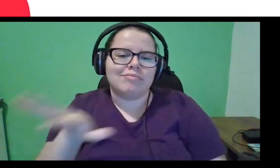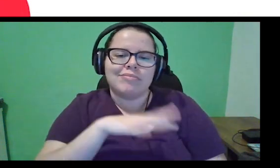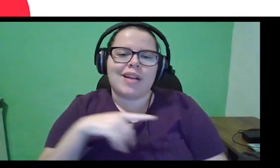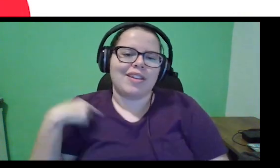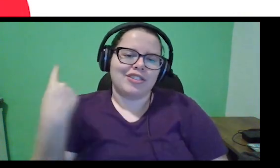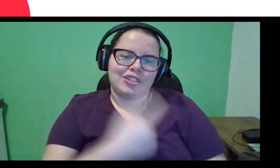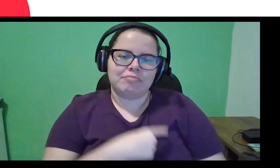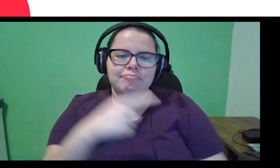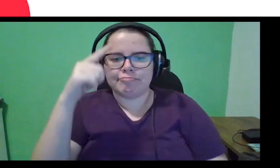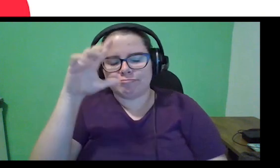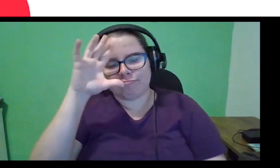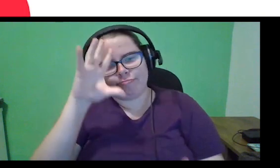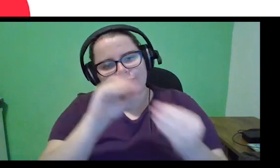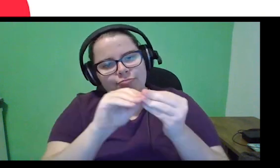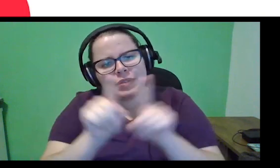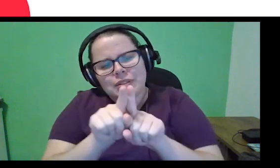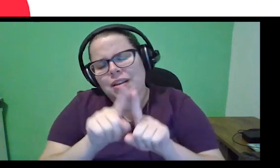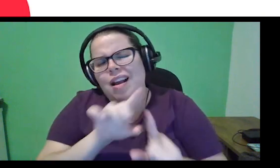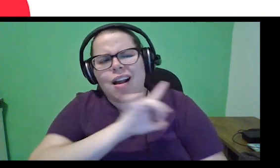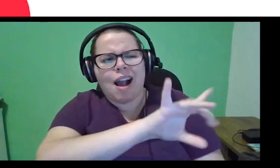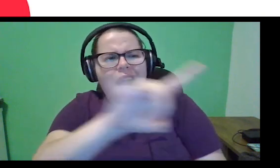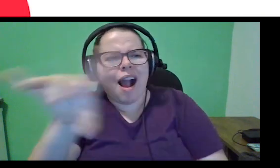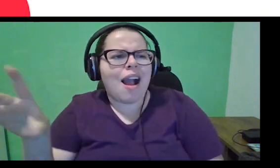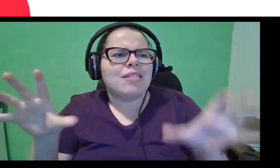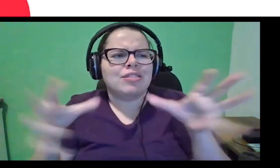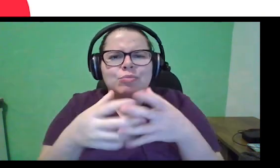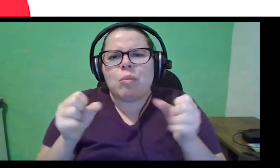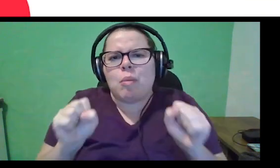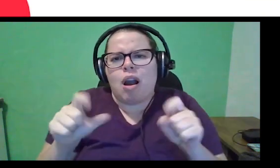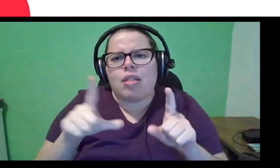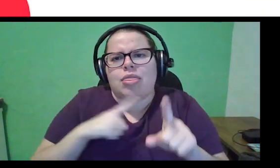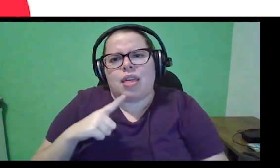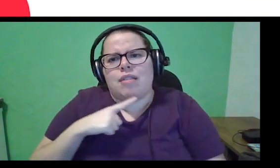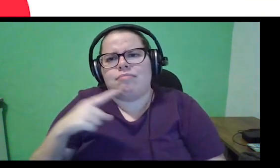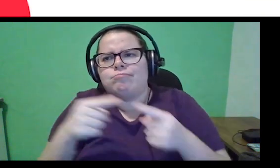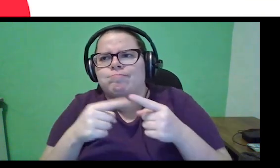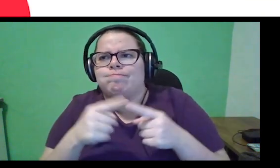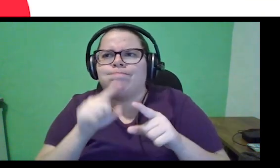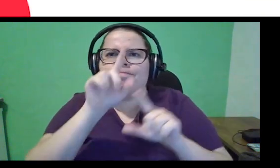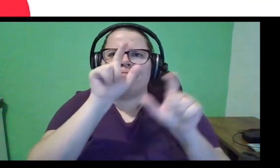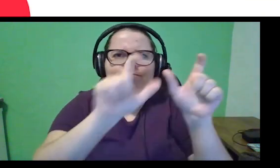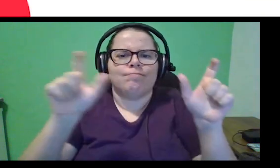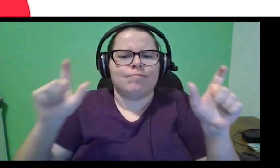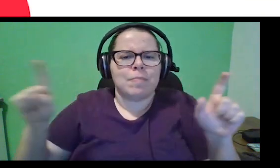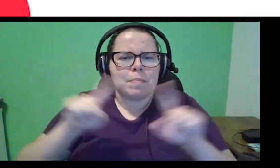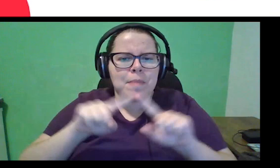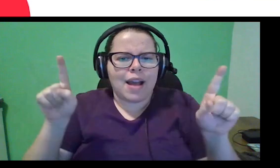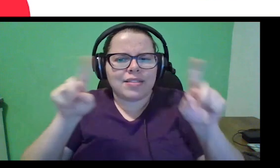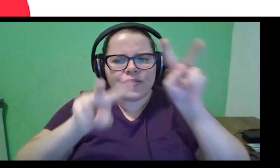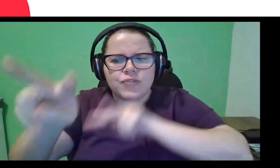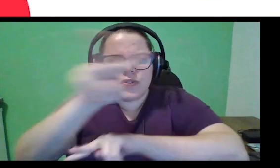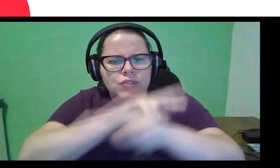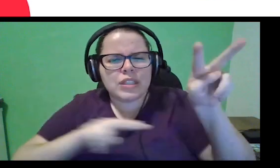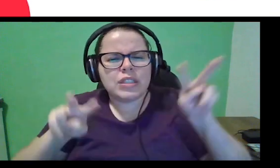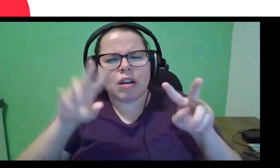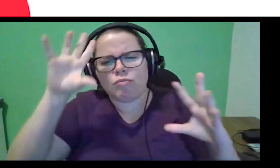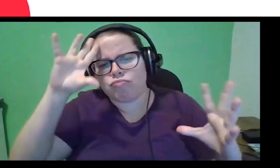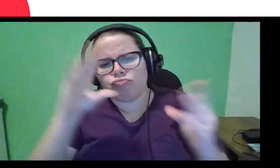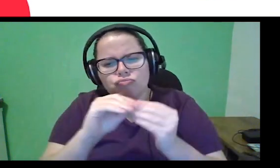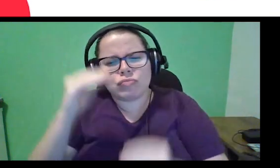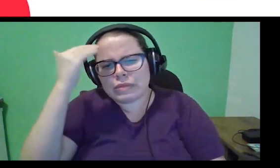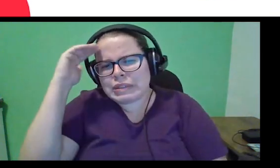mapeamento desse tipo, né? Cada time pode ter o seu quadro, mas a gente precisa de uma visão ampla, onde a gente entenda,